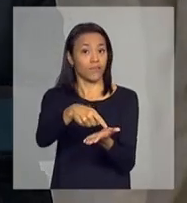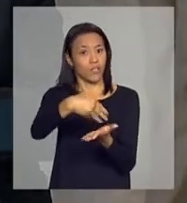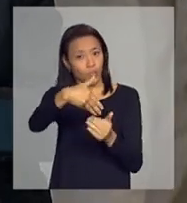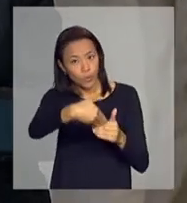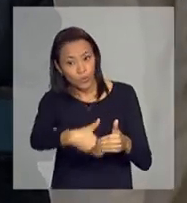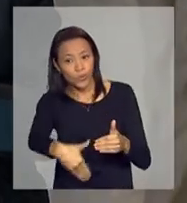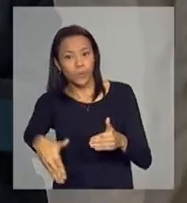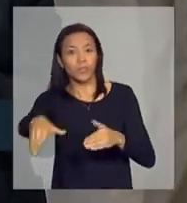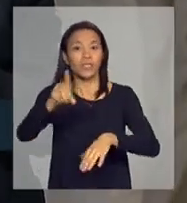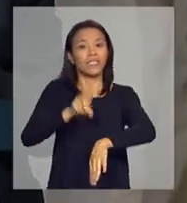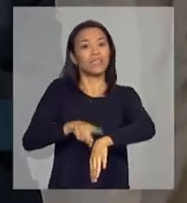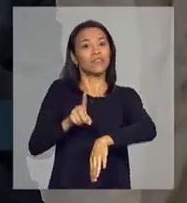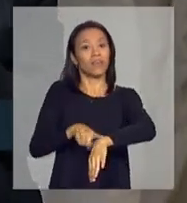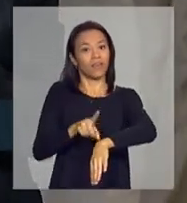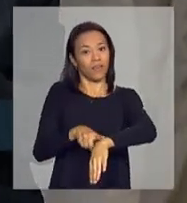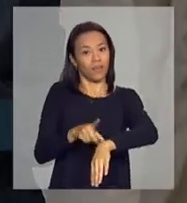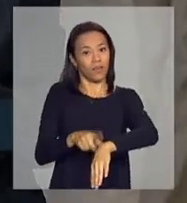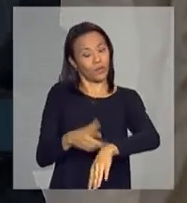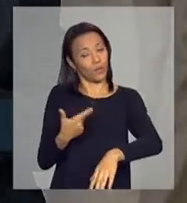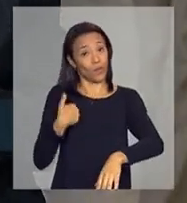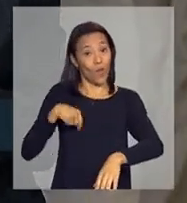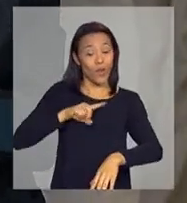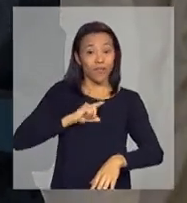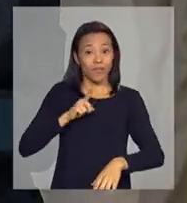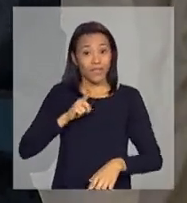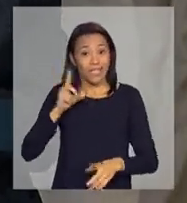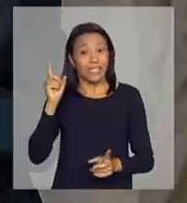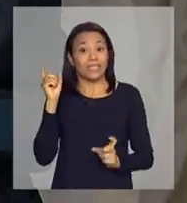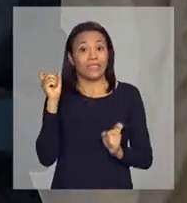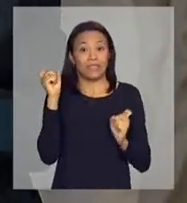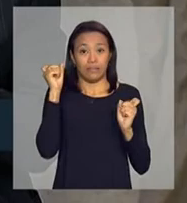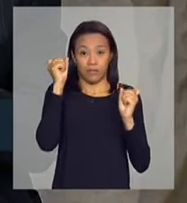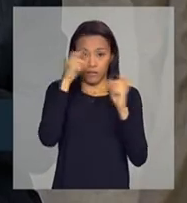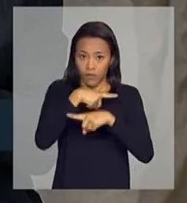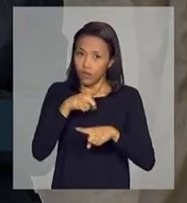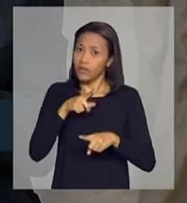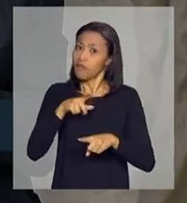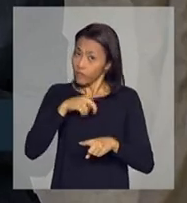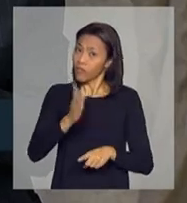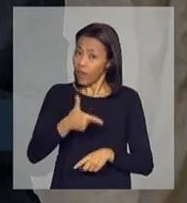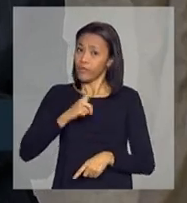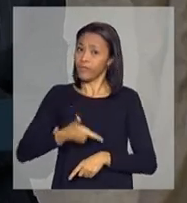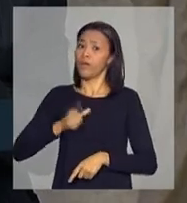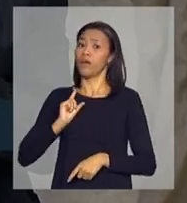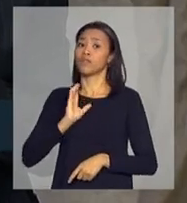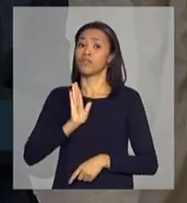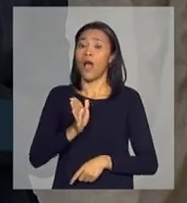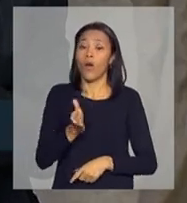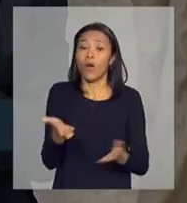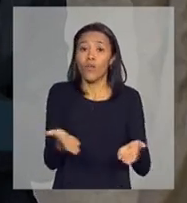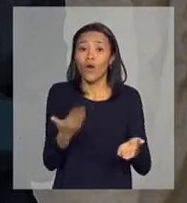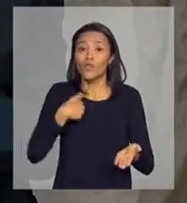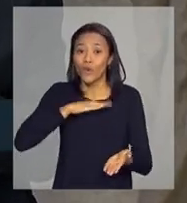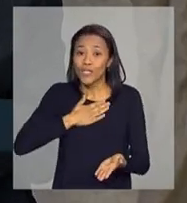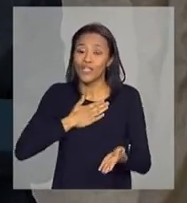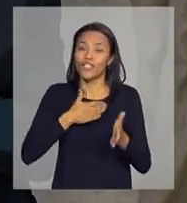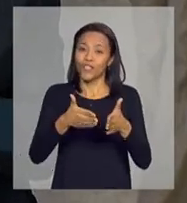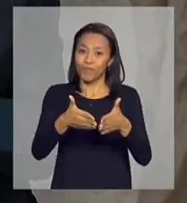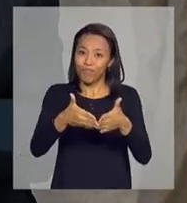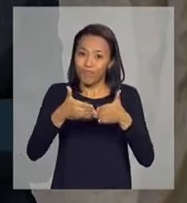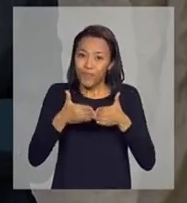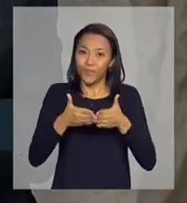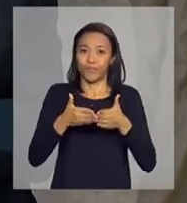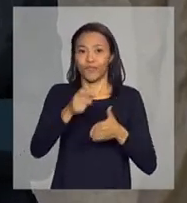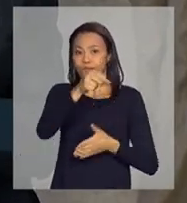esse período. Então, aí nós temos uma dificuldade, que a gente já tinha antes. Então, aqui nós gostaríamos de fazer um pedido,